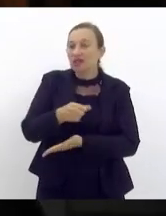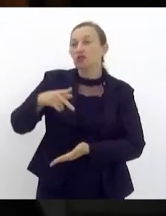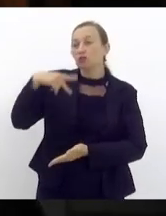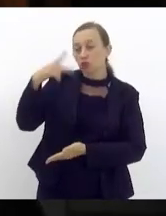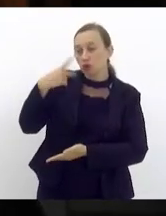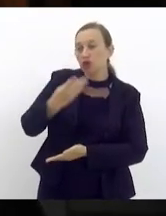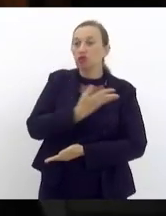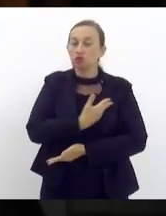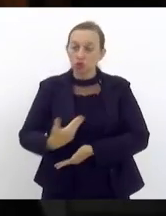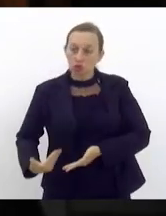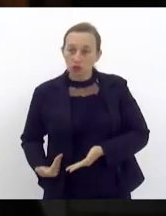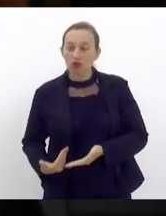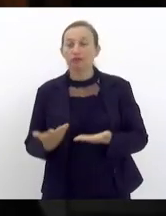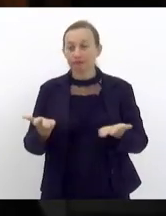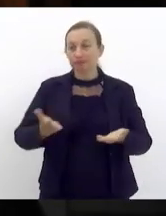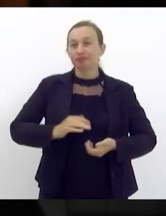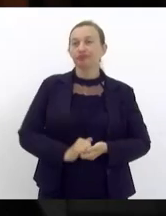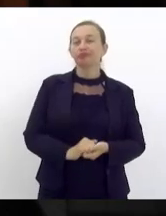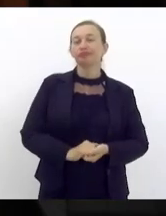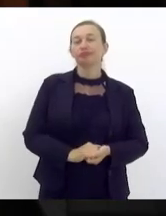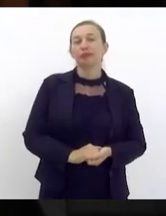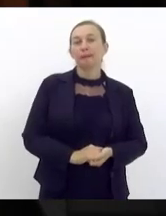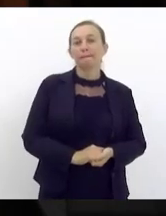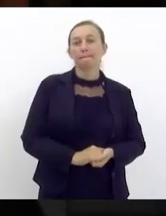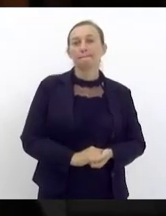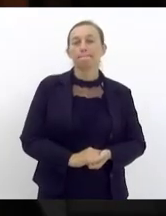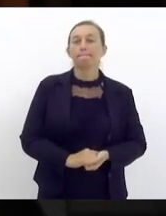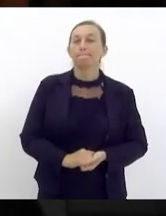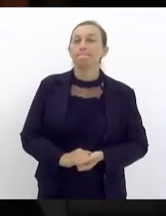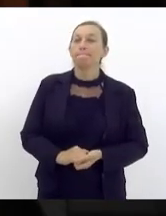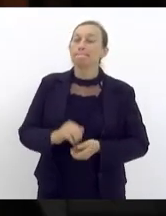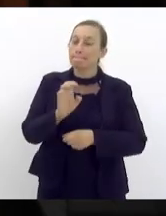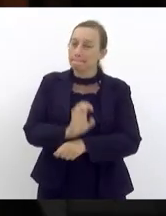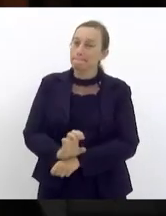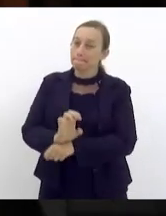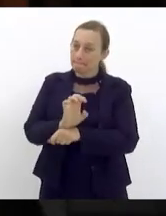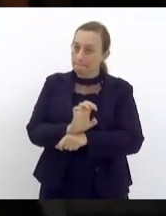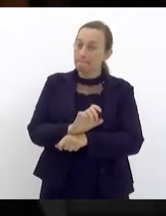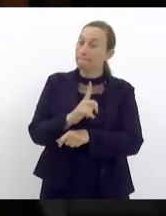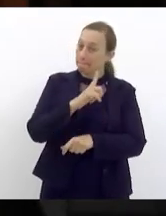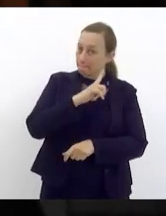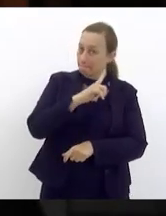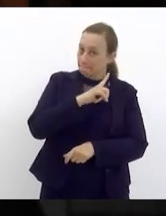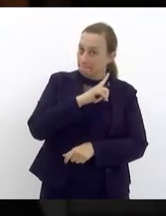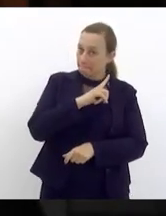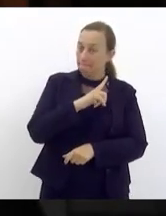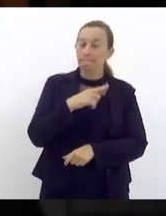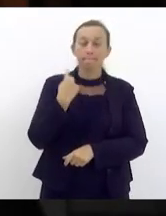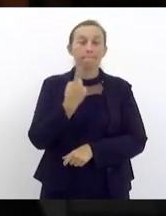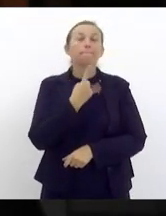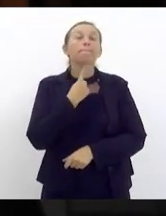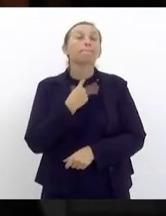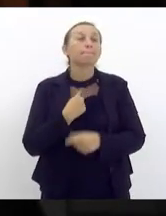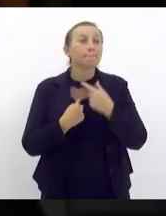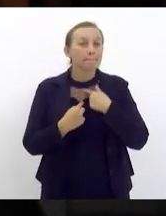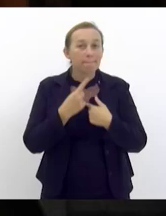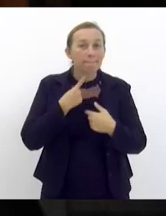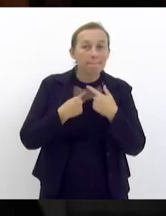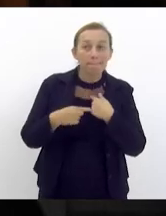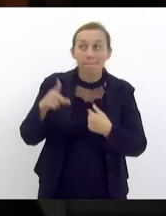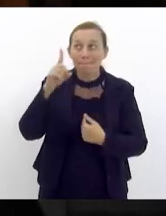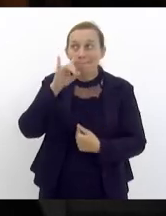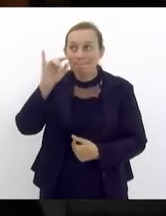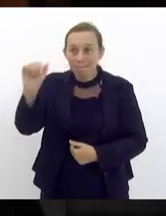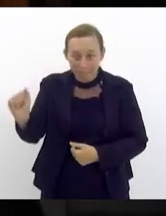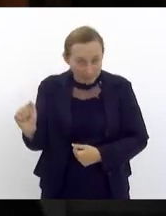governo tem o seu componente político que os estados o tenham e o que nós desejamos é que um dia